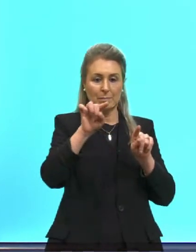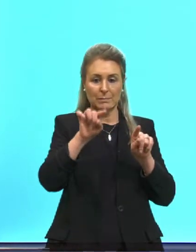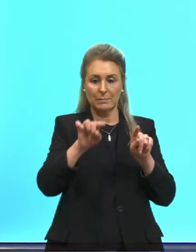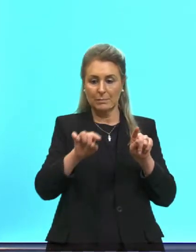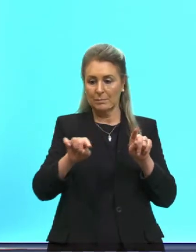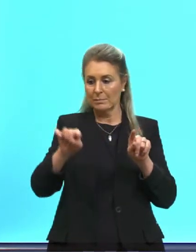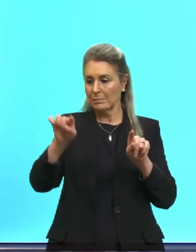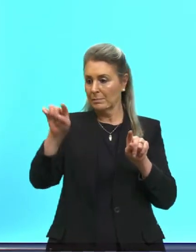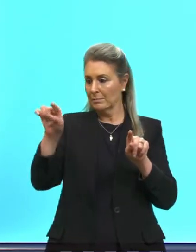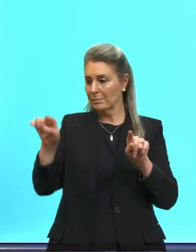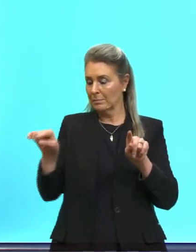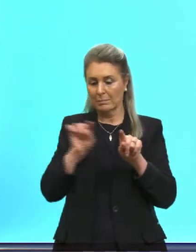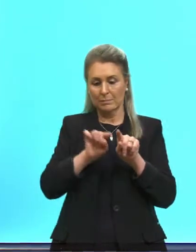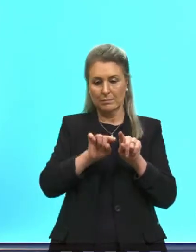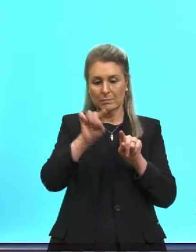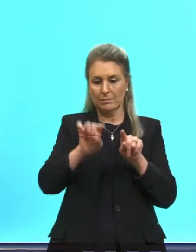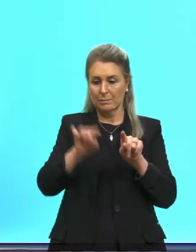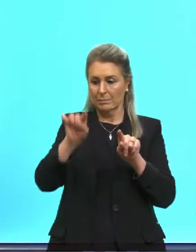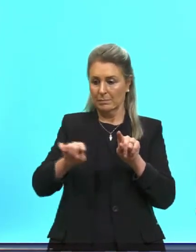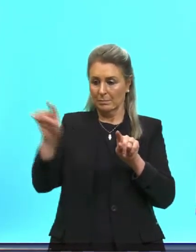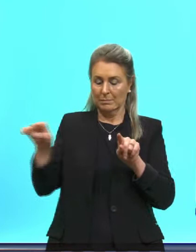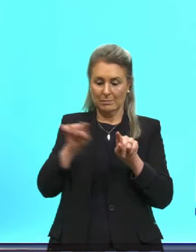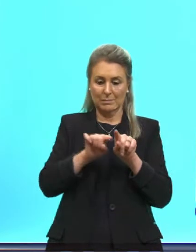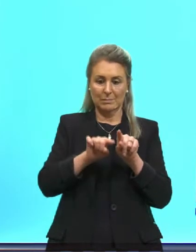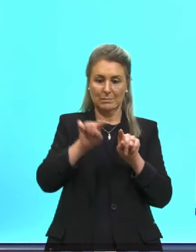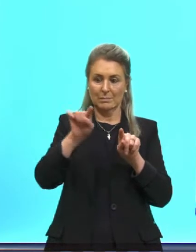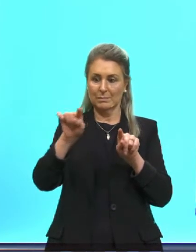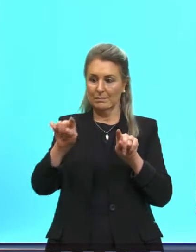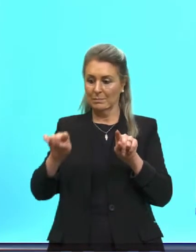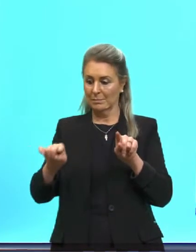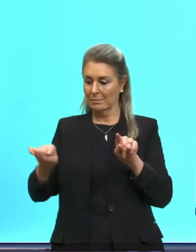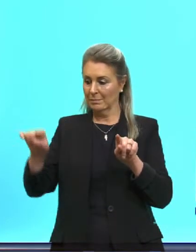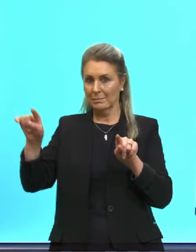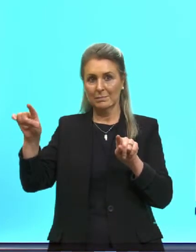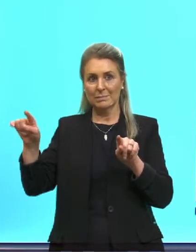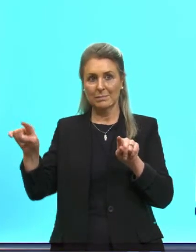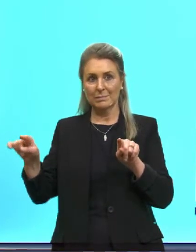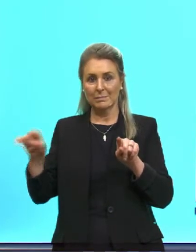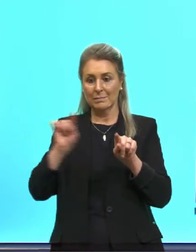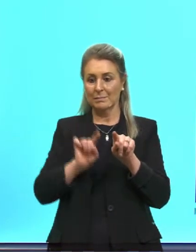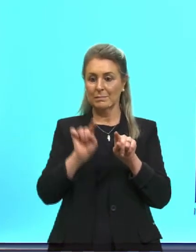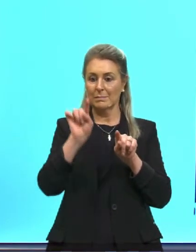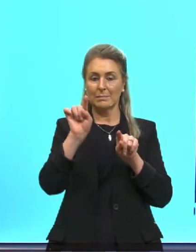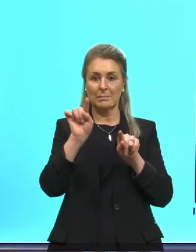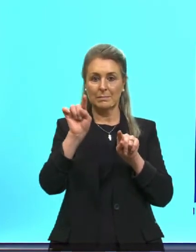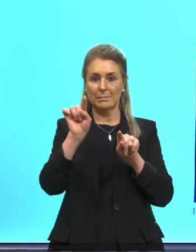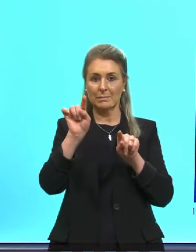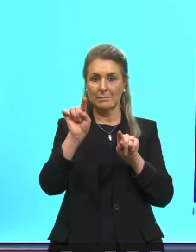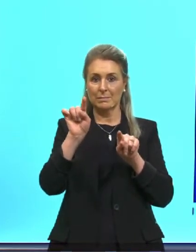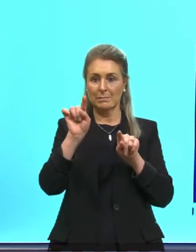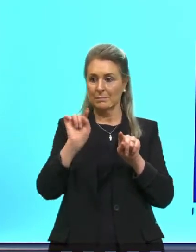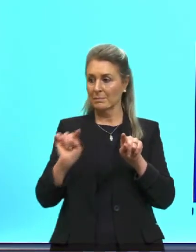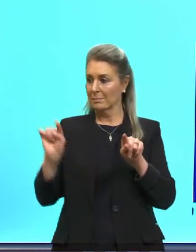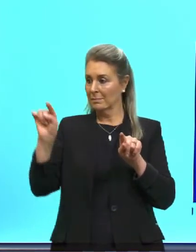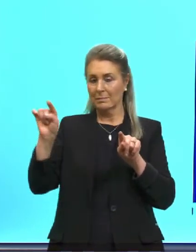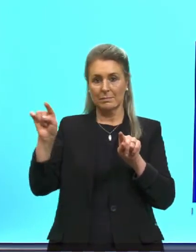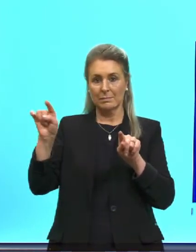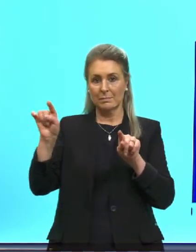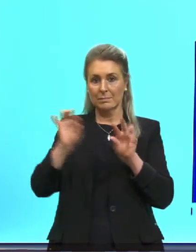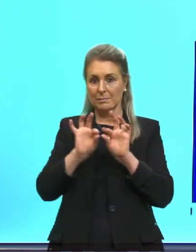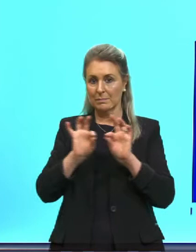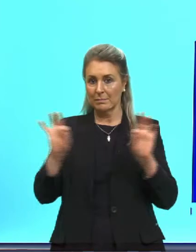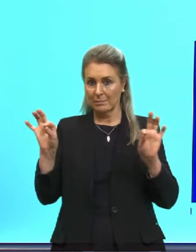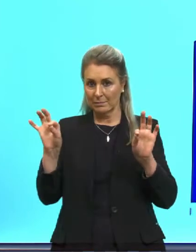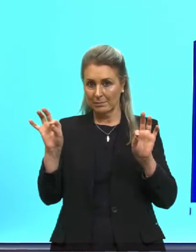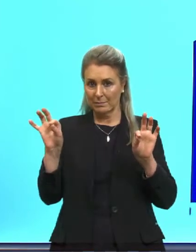É o comprimento de onda. Então, a distância entre duas cristas consecutivas é o comprimento de onda. E pode ver que o comprimento de onda